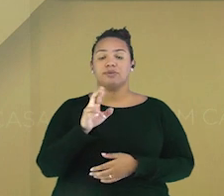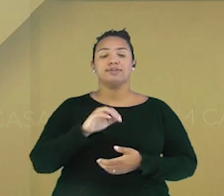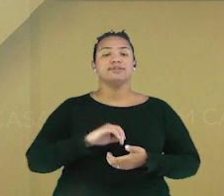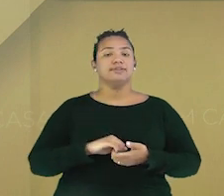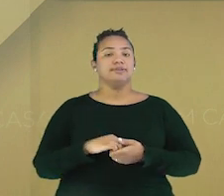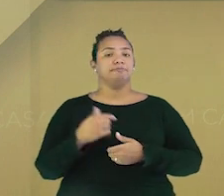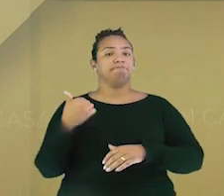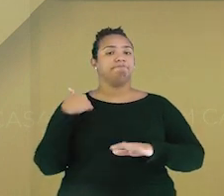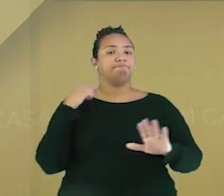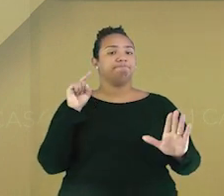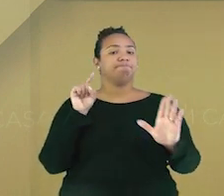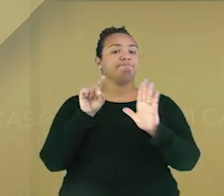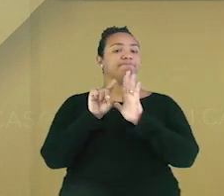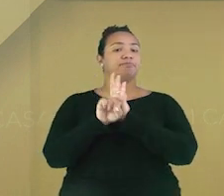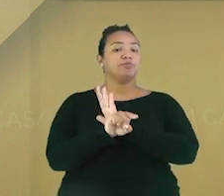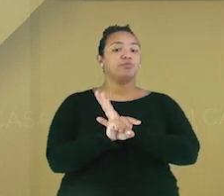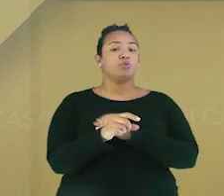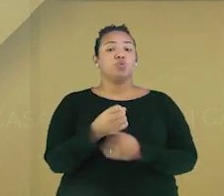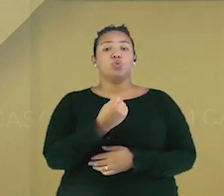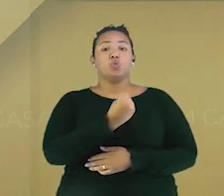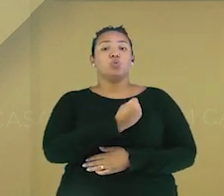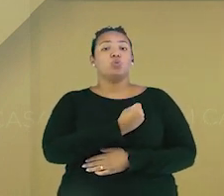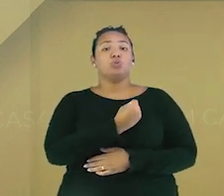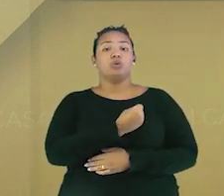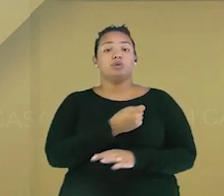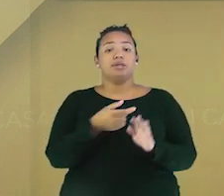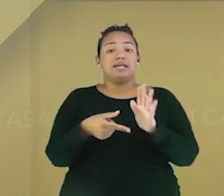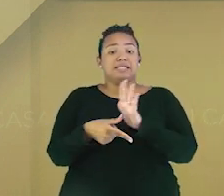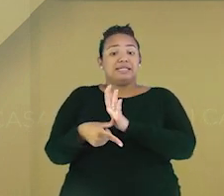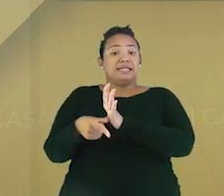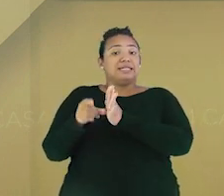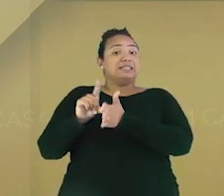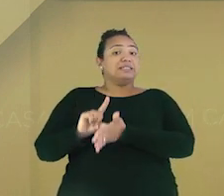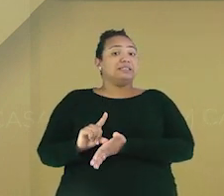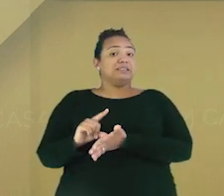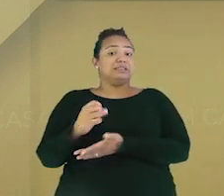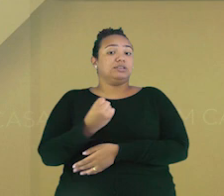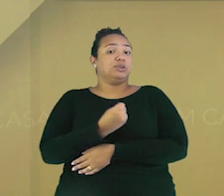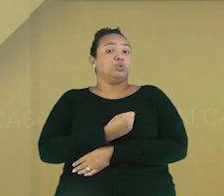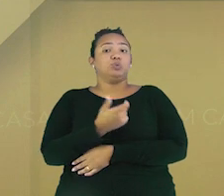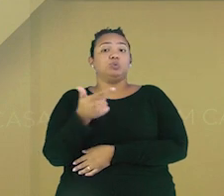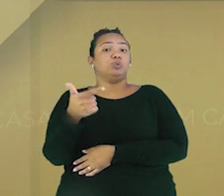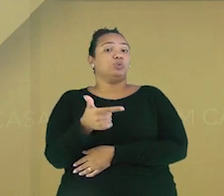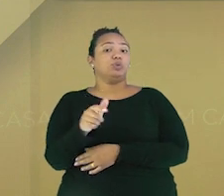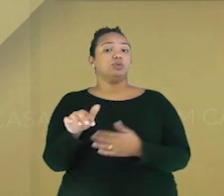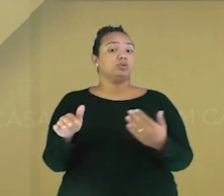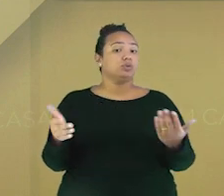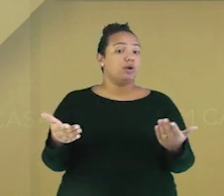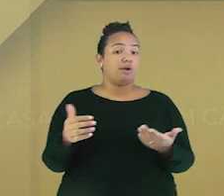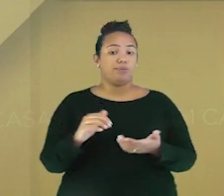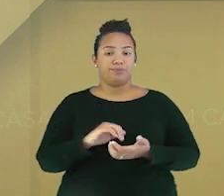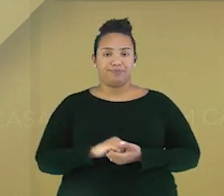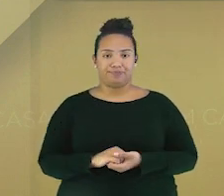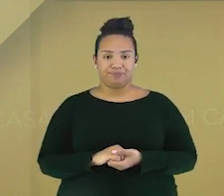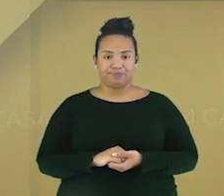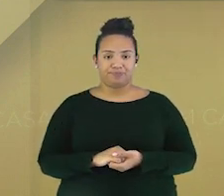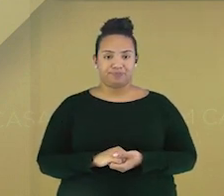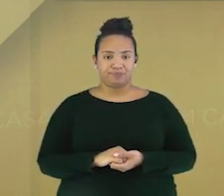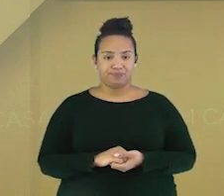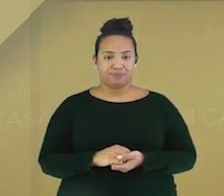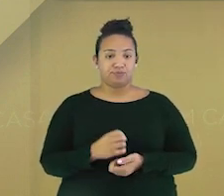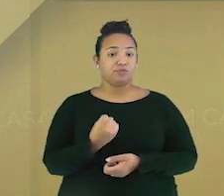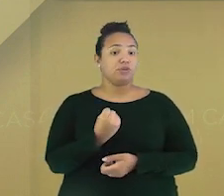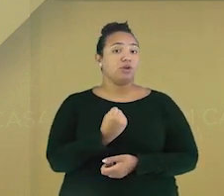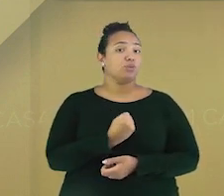vocês. Qual o número que vem antes do 2? Qual é o antecessor? Vamos lá. É o